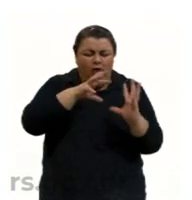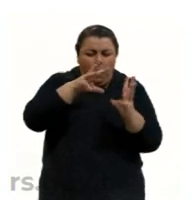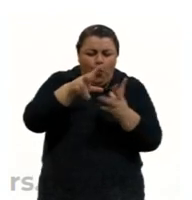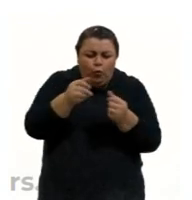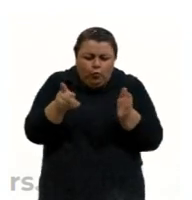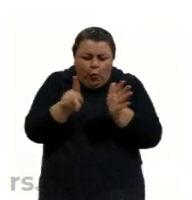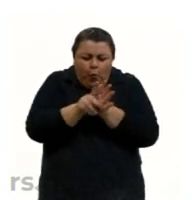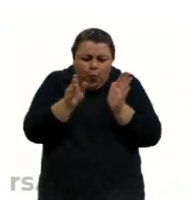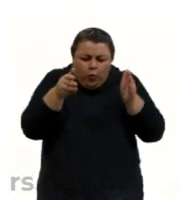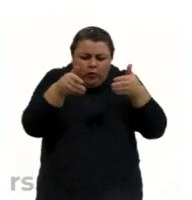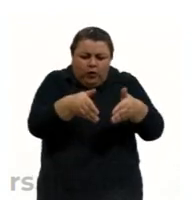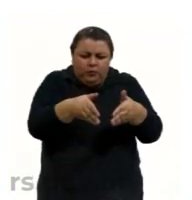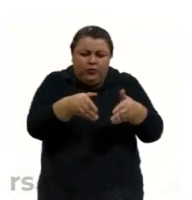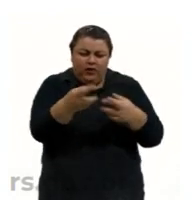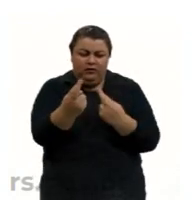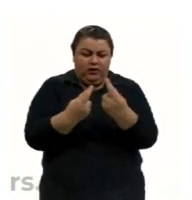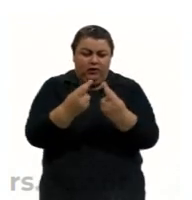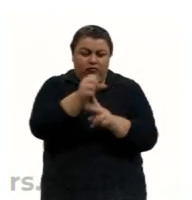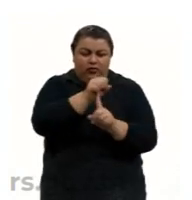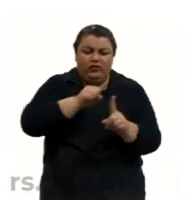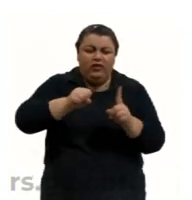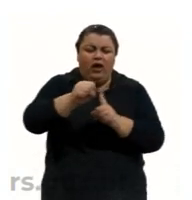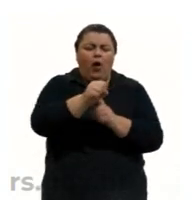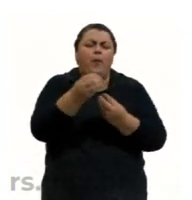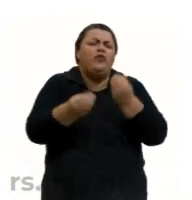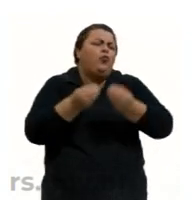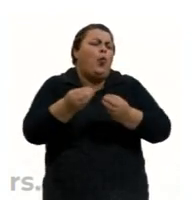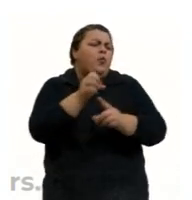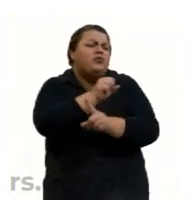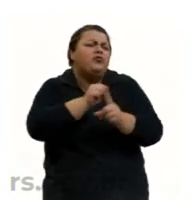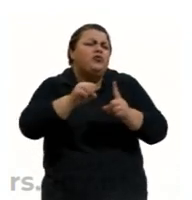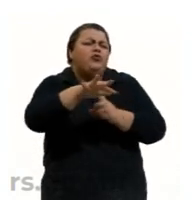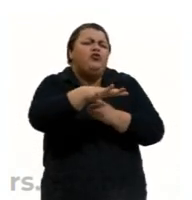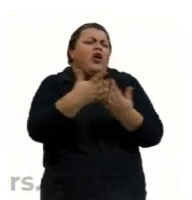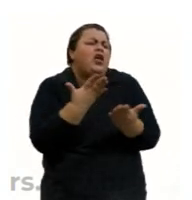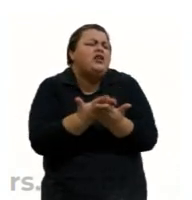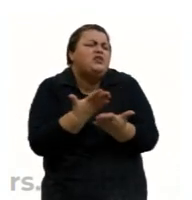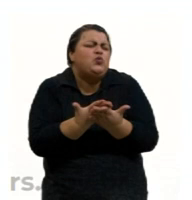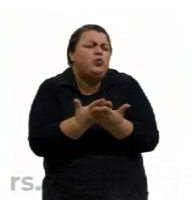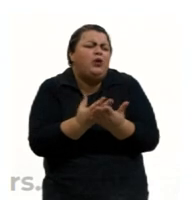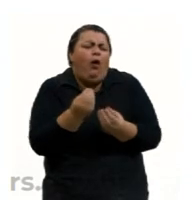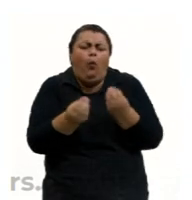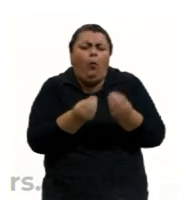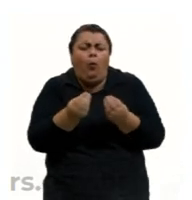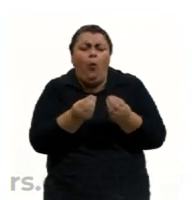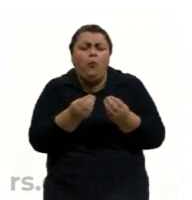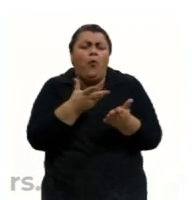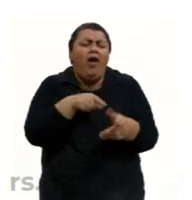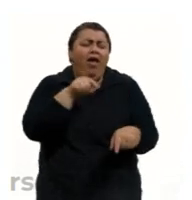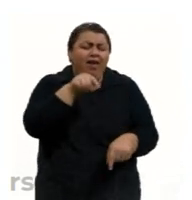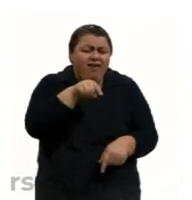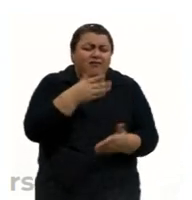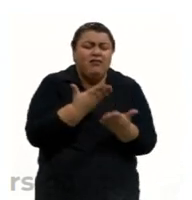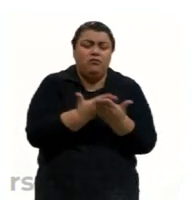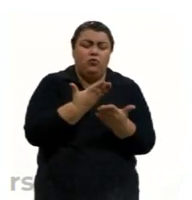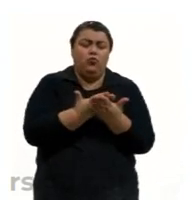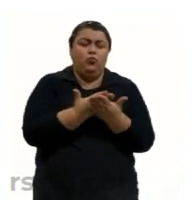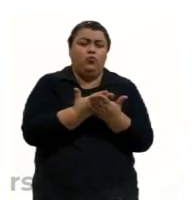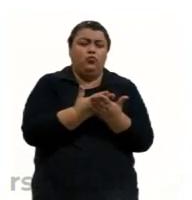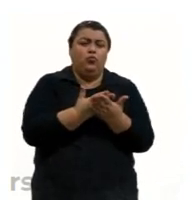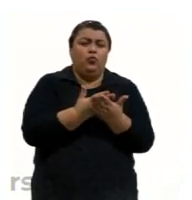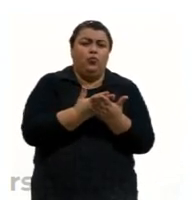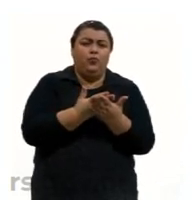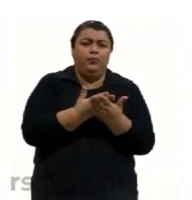Mas, como que a Sociologia estuda essas relações? O que que ela, enfim, como é que ela faz o estudo dessas relações? É